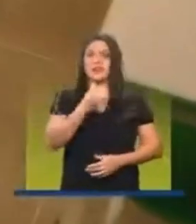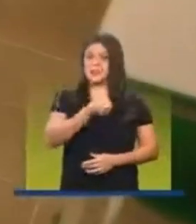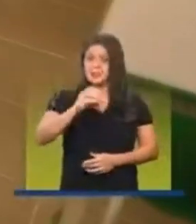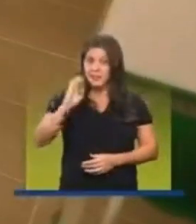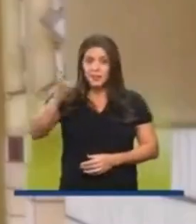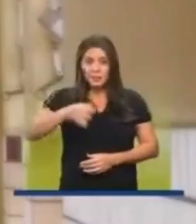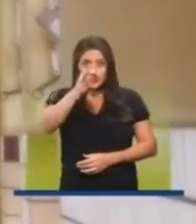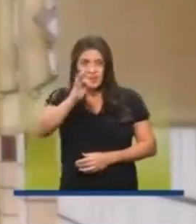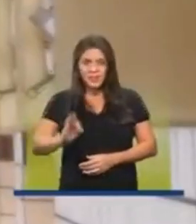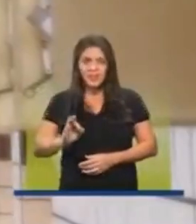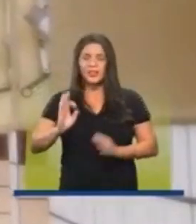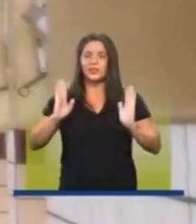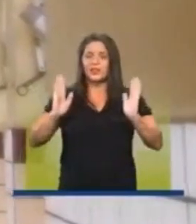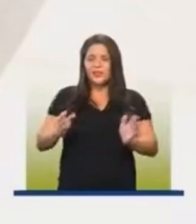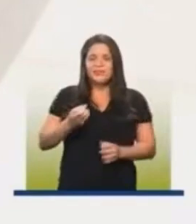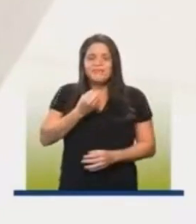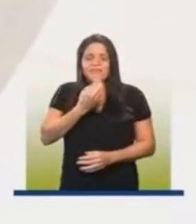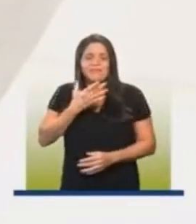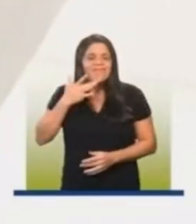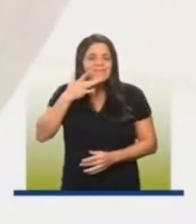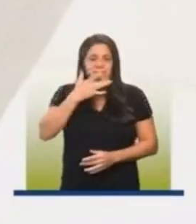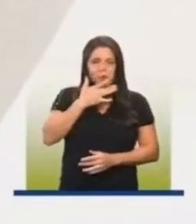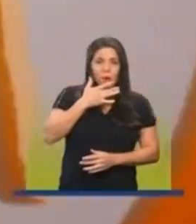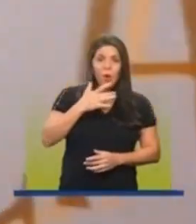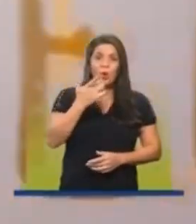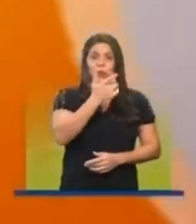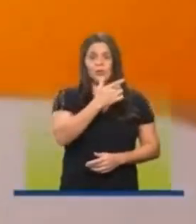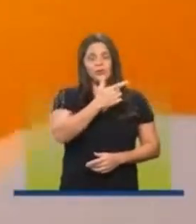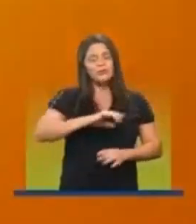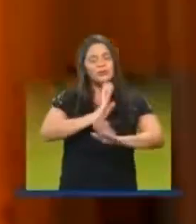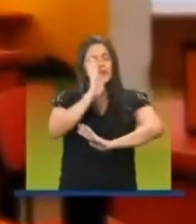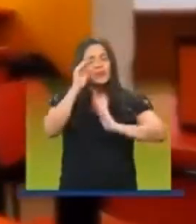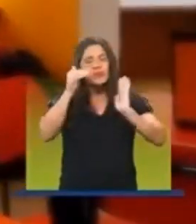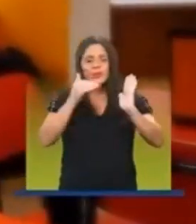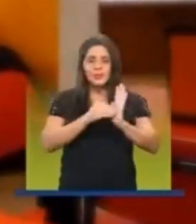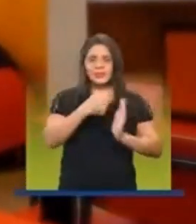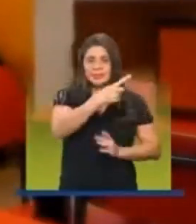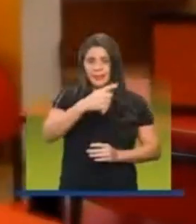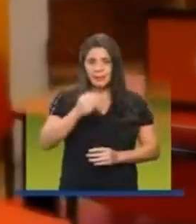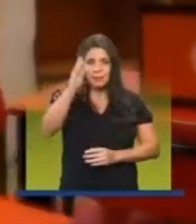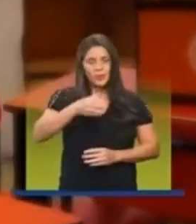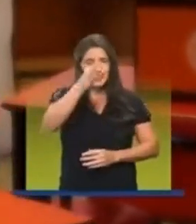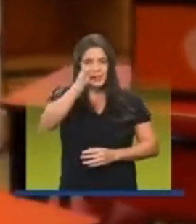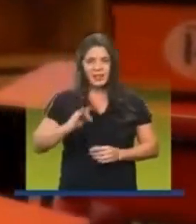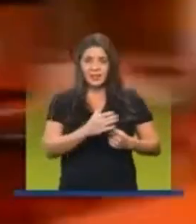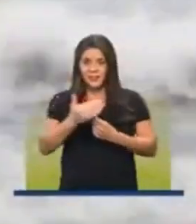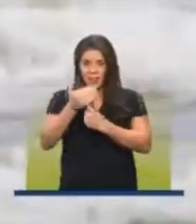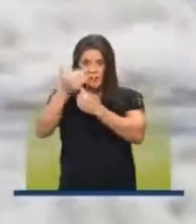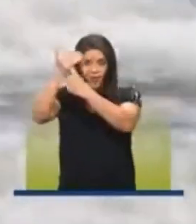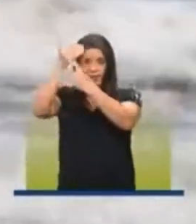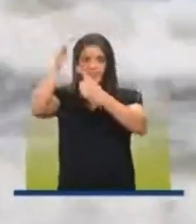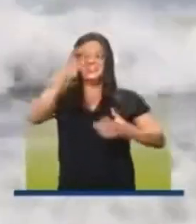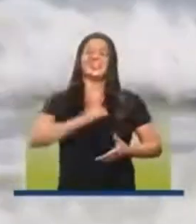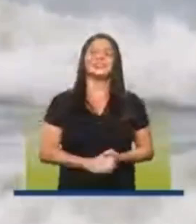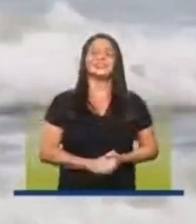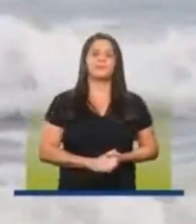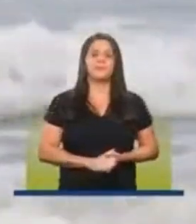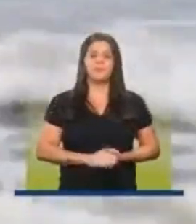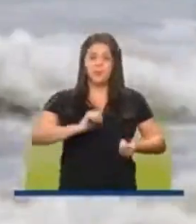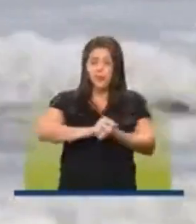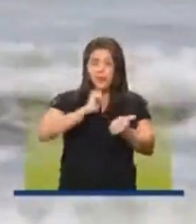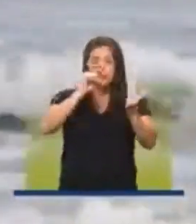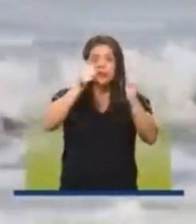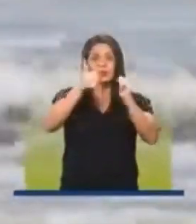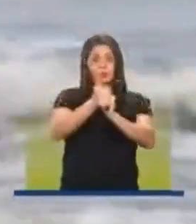climatizadas e 100% receberam a adequação dos espaços e tecnologia de ponta. O esporte